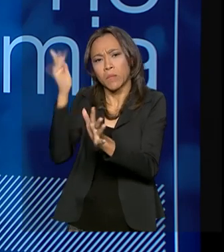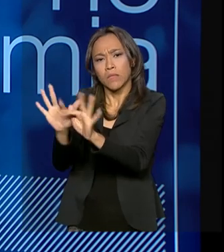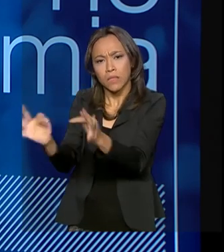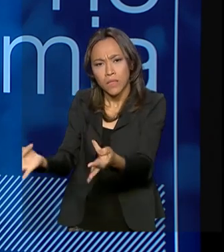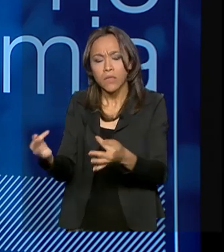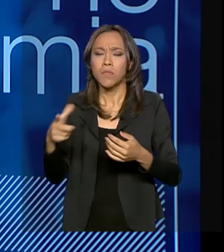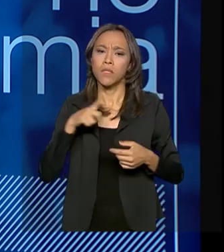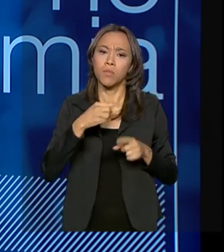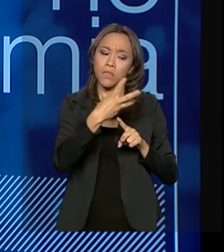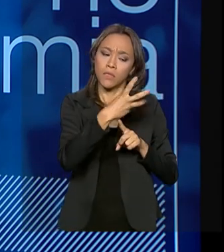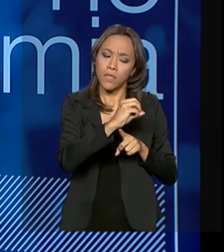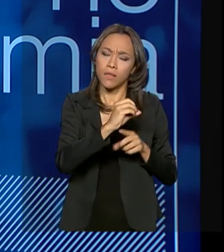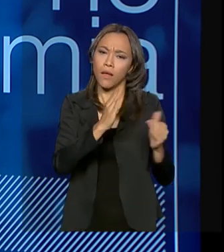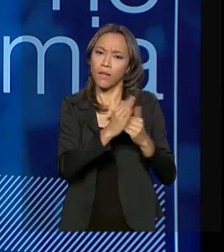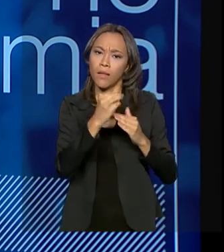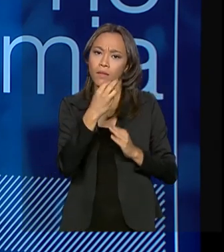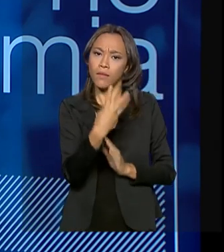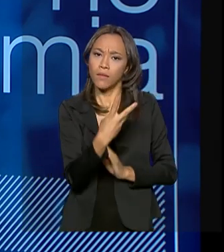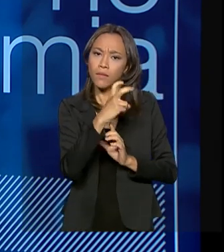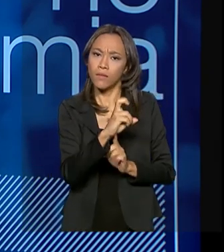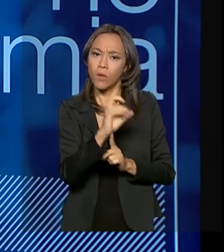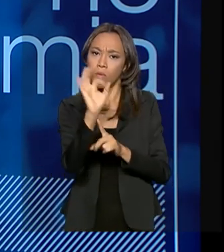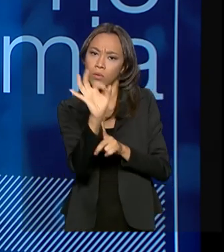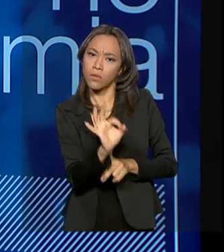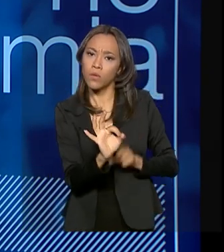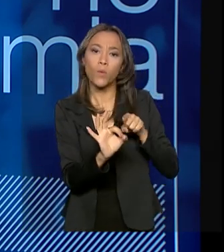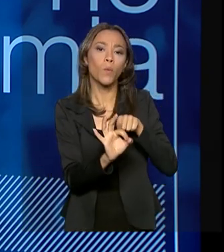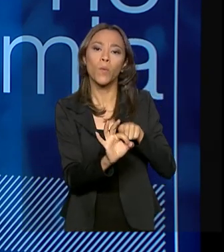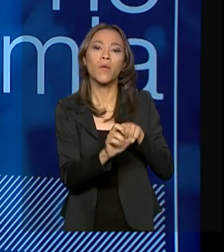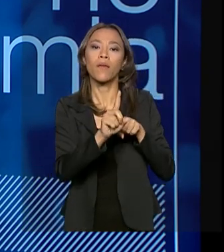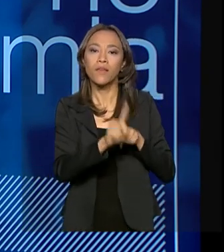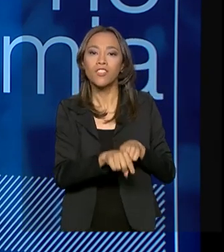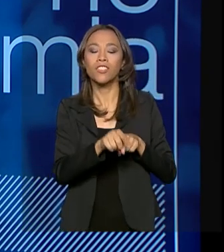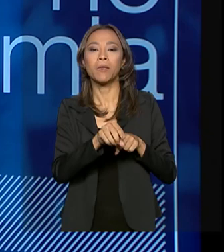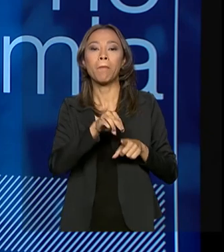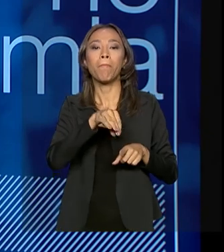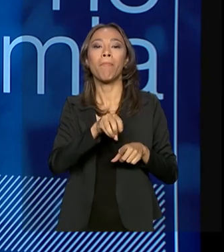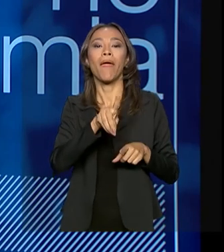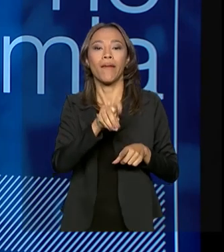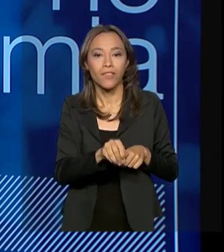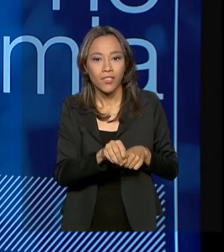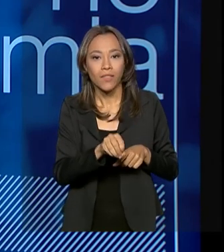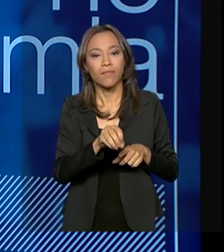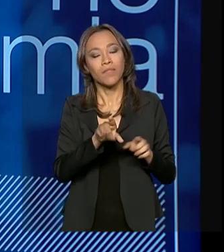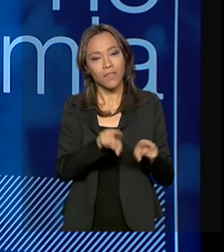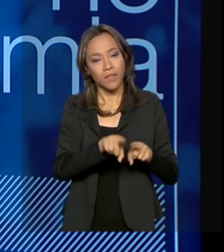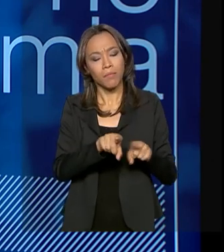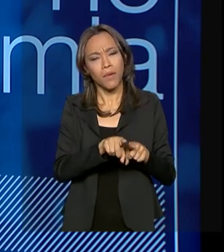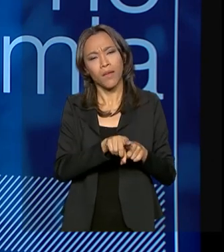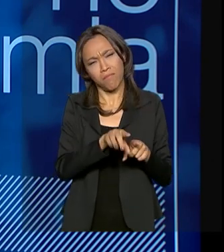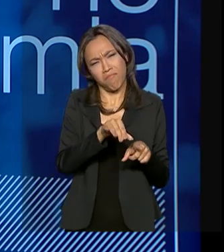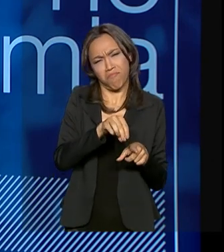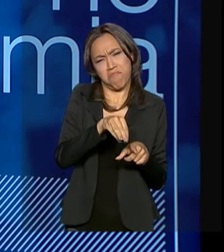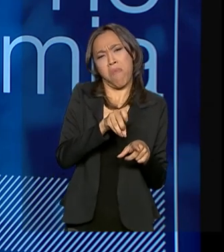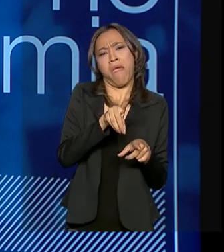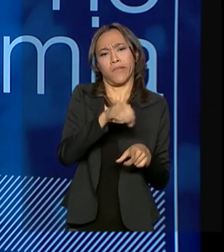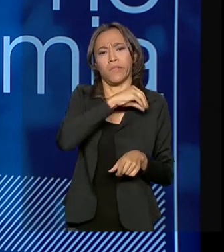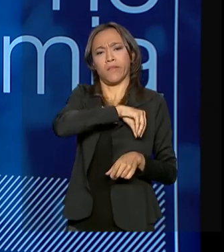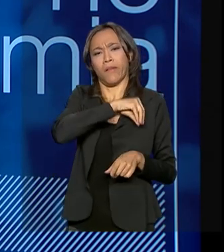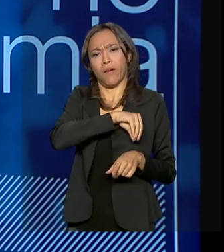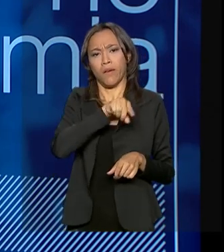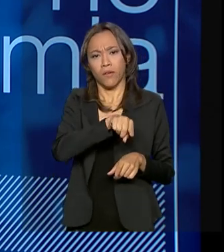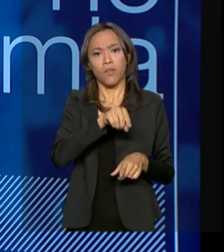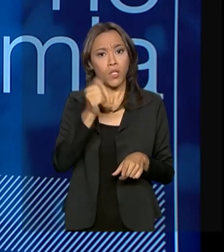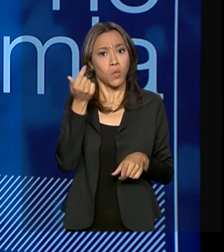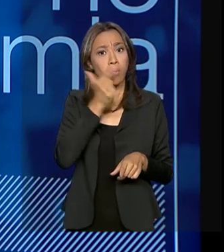30%, 35% no mercado de média renda e alta renda, mas em especial de média renda, que estamos